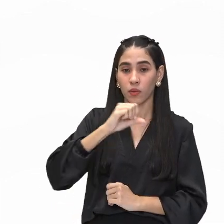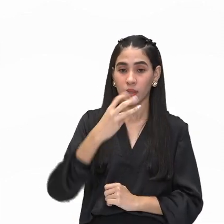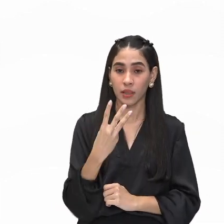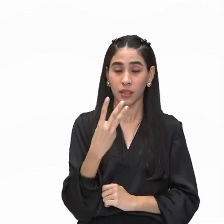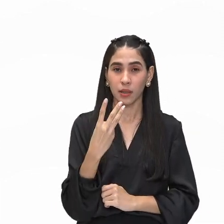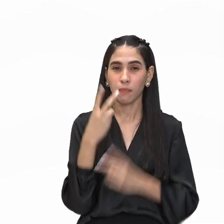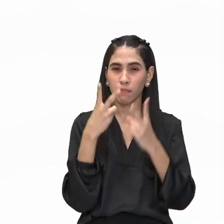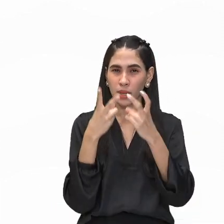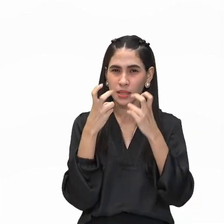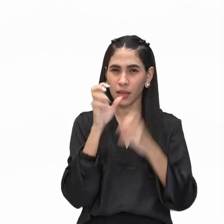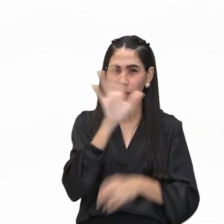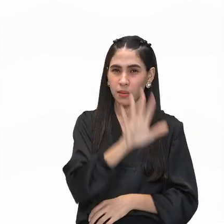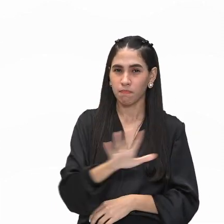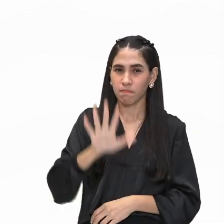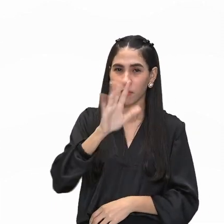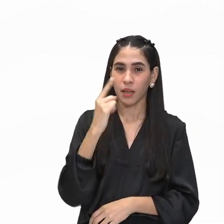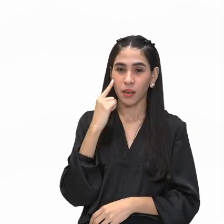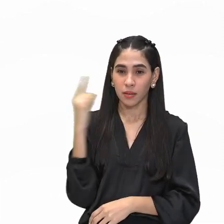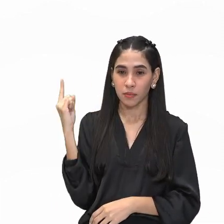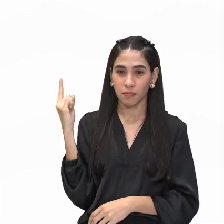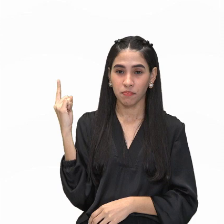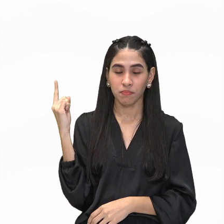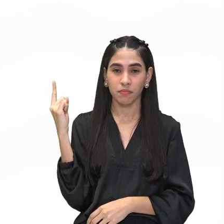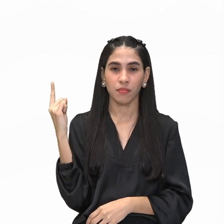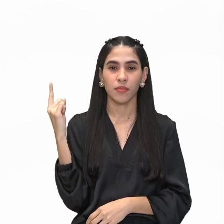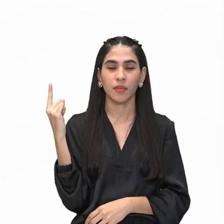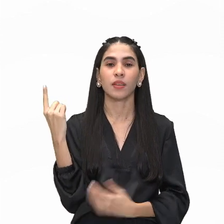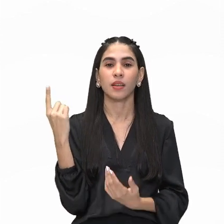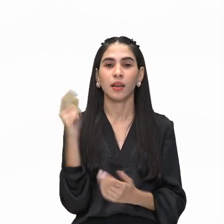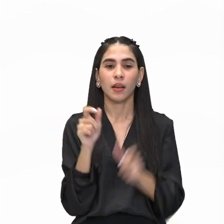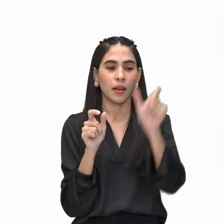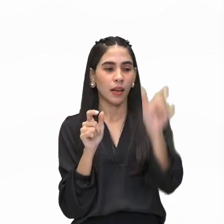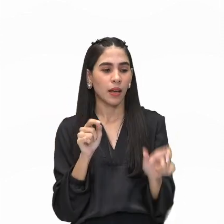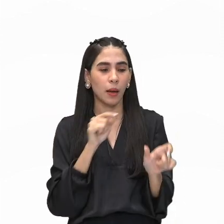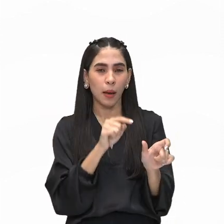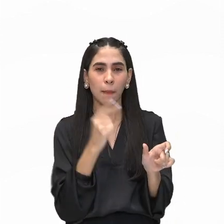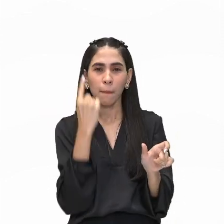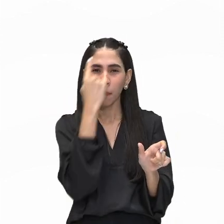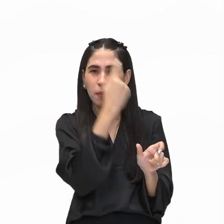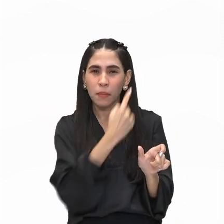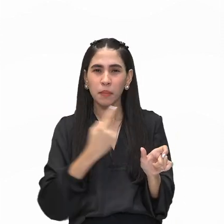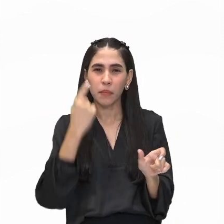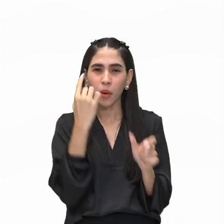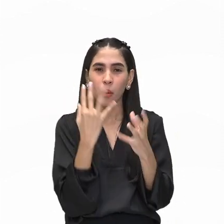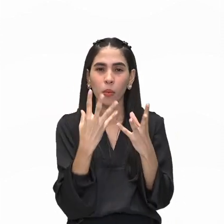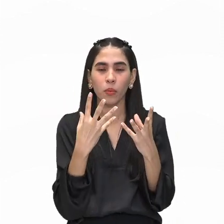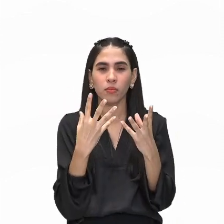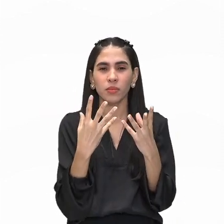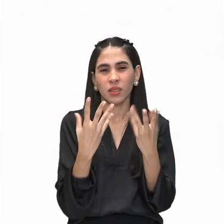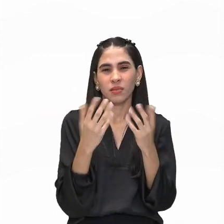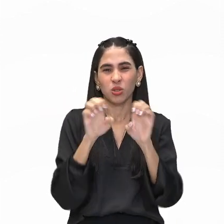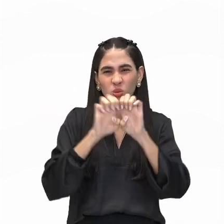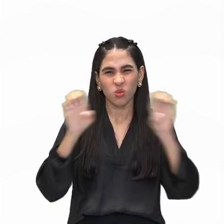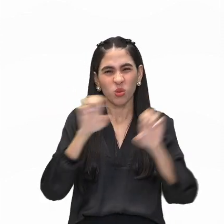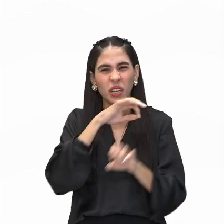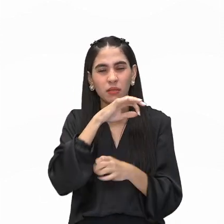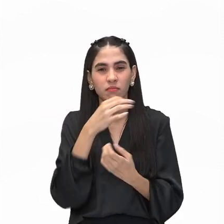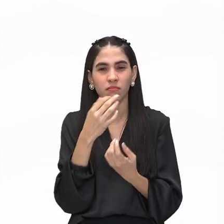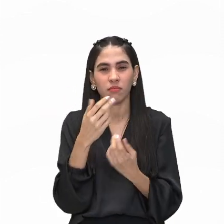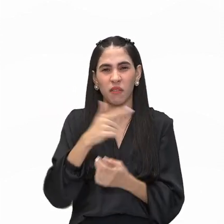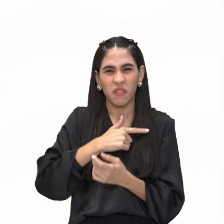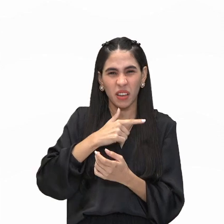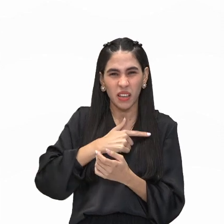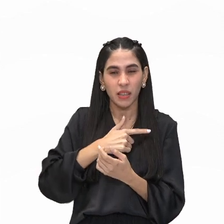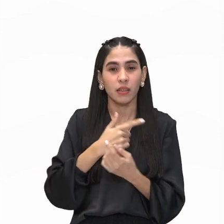O artista, ele deformou a imagem, utilizou cores muito fortes, porque ele estava aí